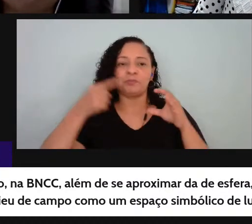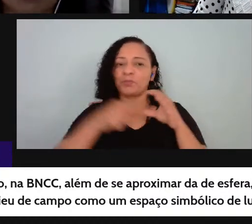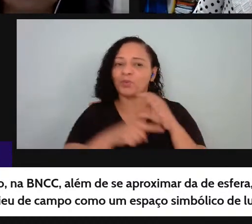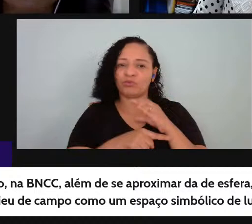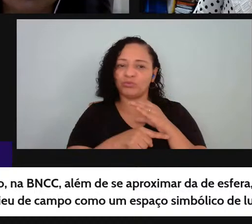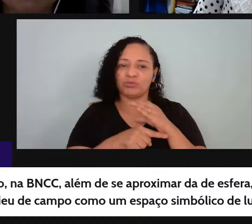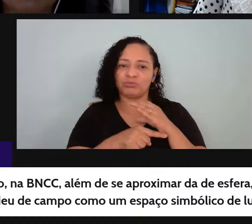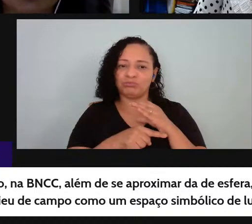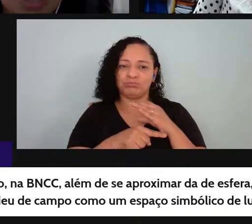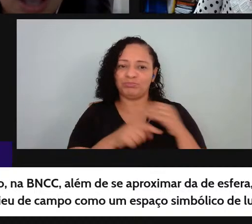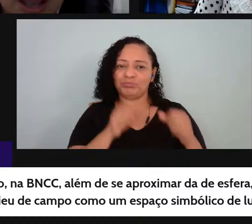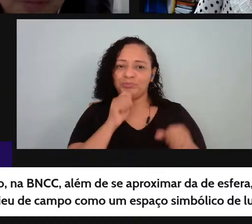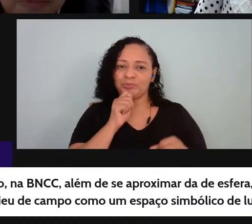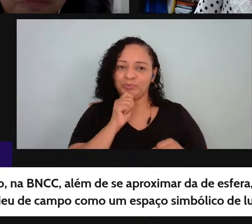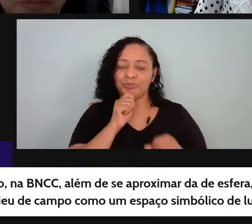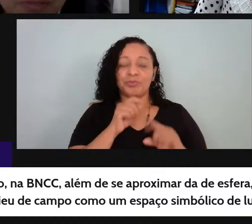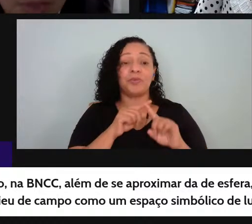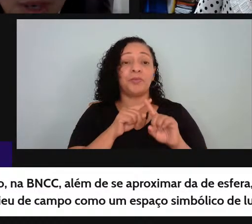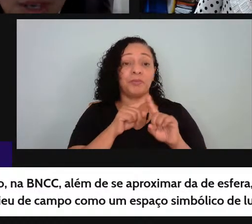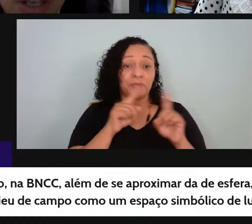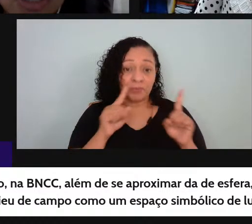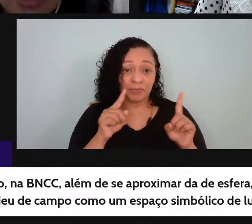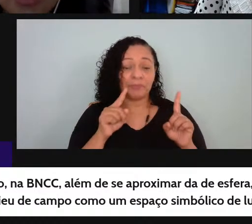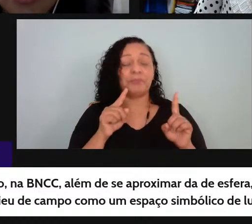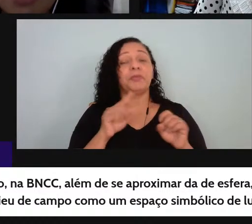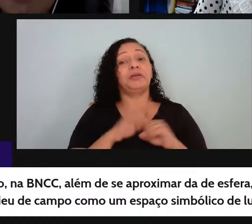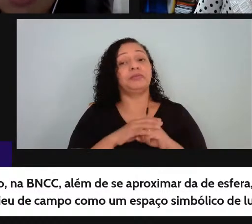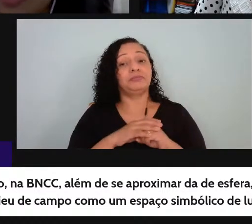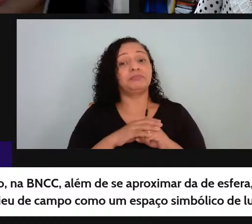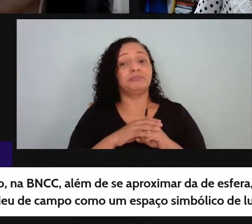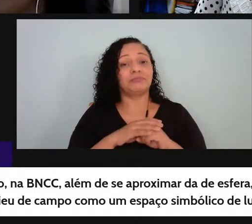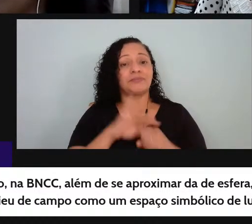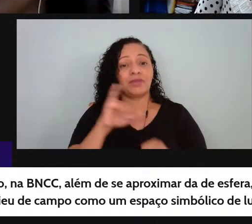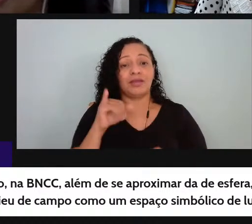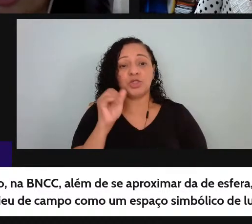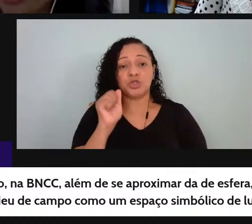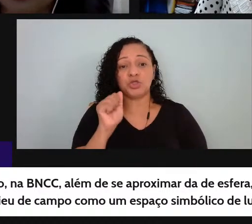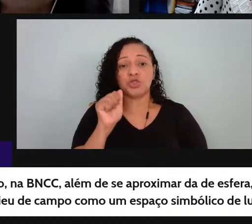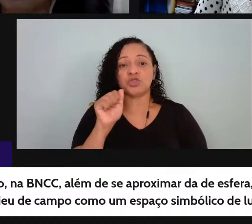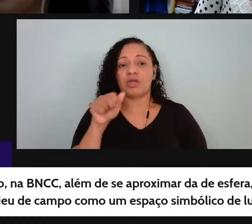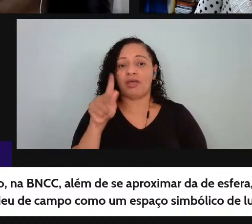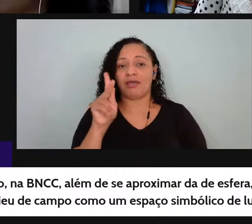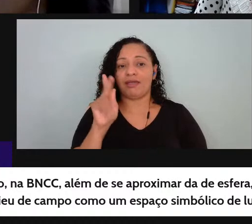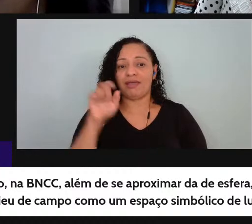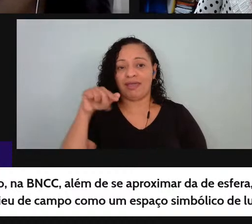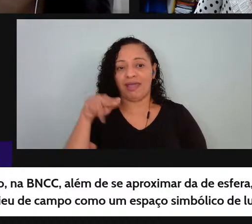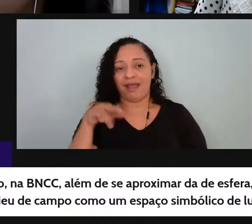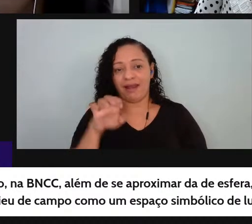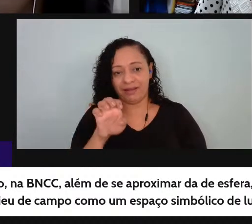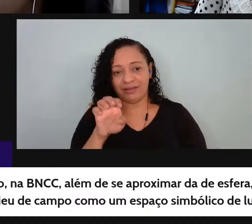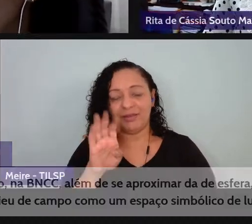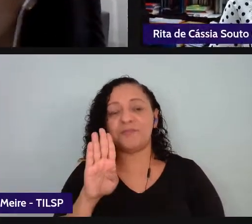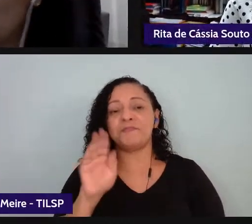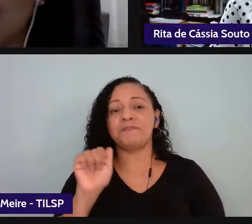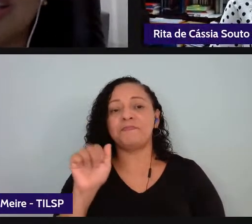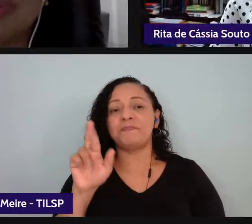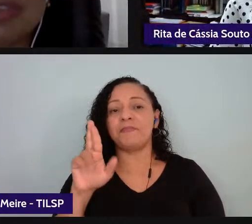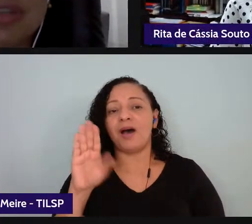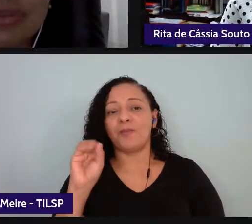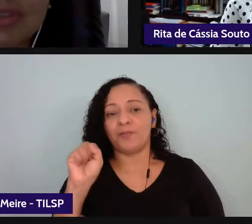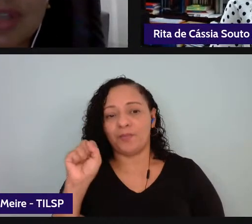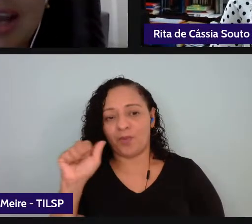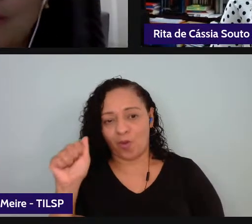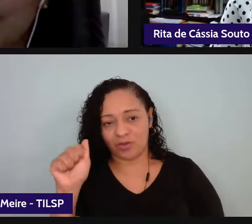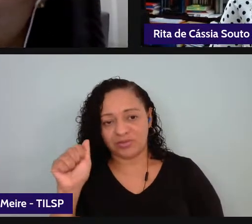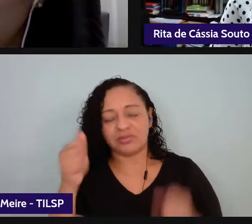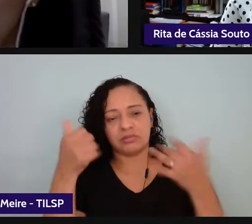teórico mas no livro da Jaquerine Barbosa com a Roxane Rojo Letramentos Múltiplos Escola e